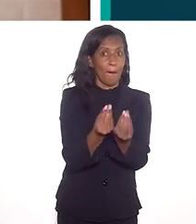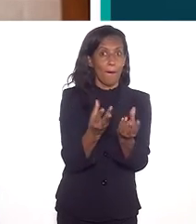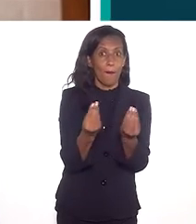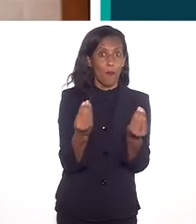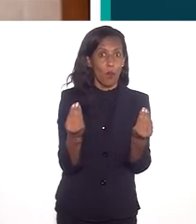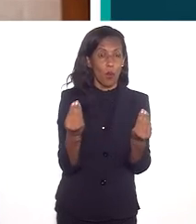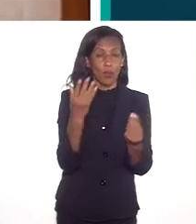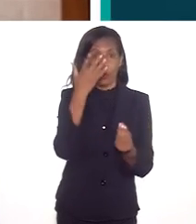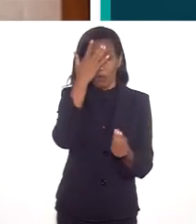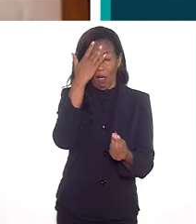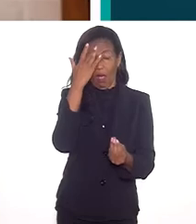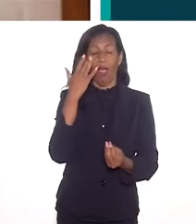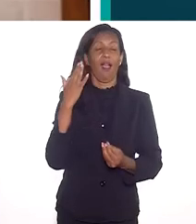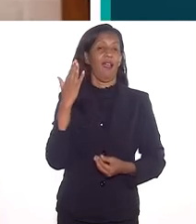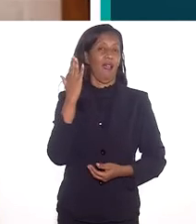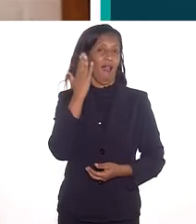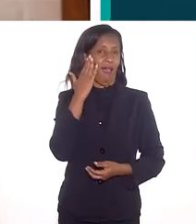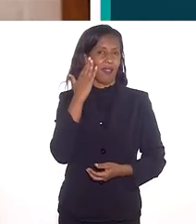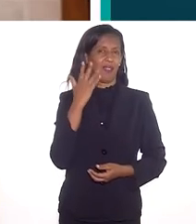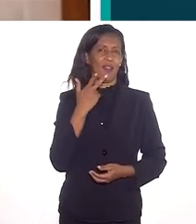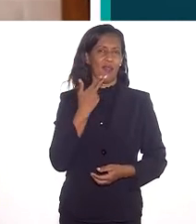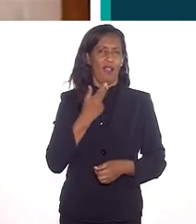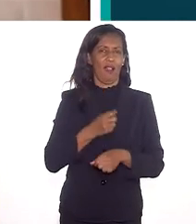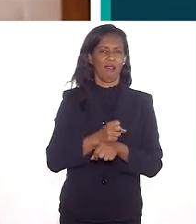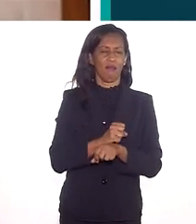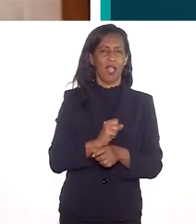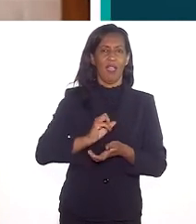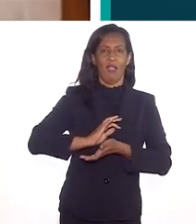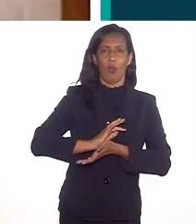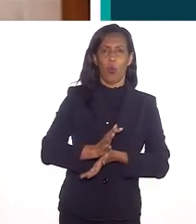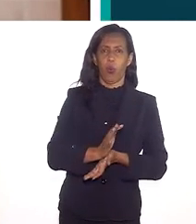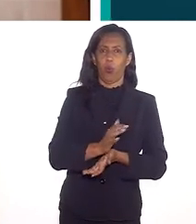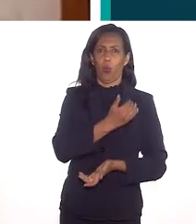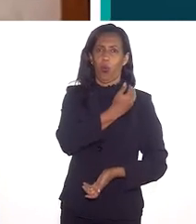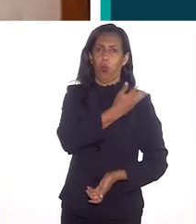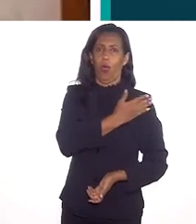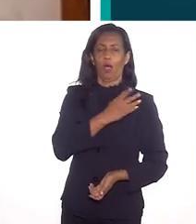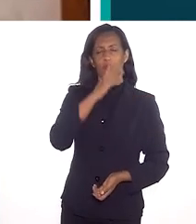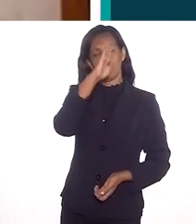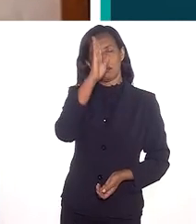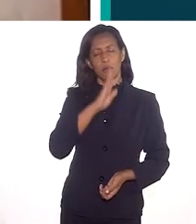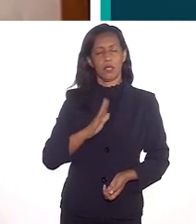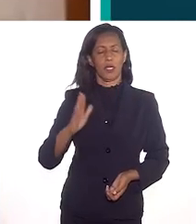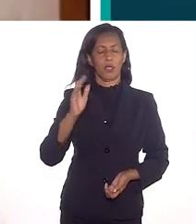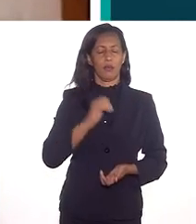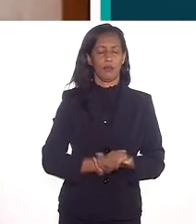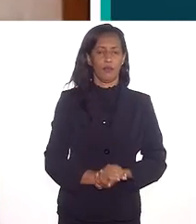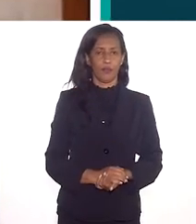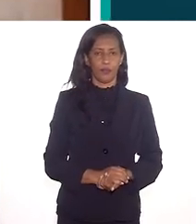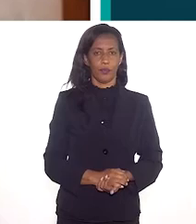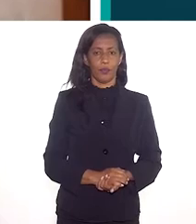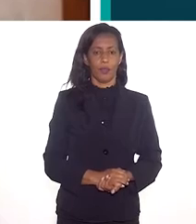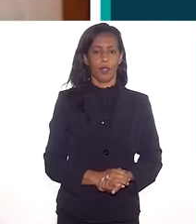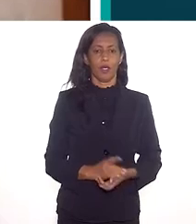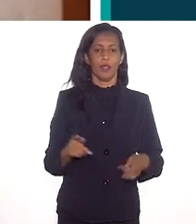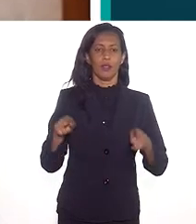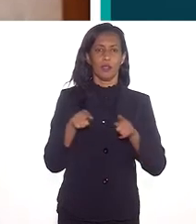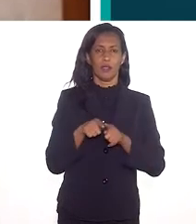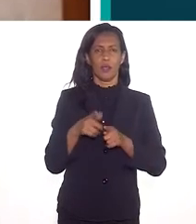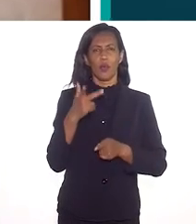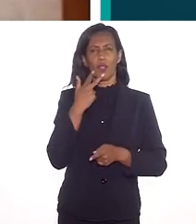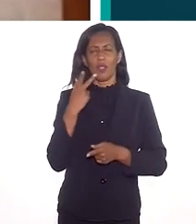mas muita gente ainda questiona o racismo no Brasil. Então eu queria, João, que você, nesse momento, trouxesse mais